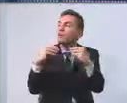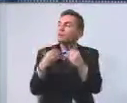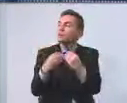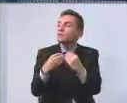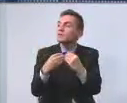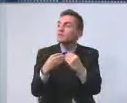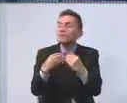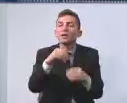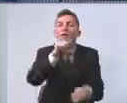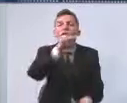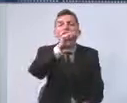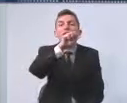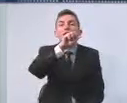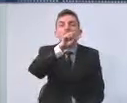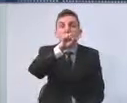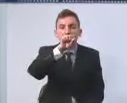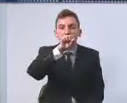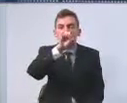Assis de Almeida